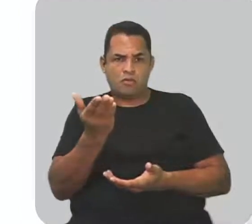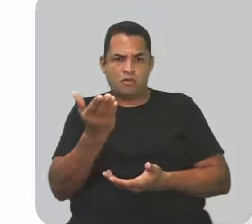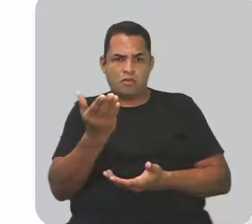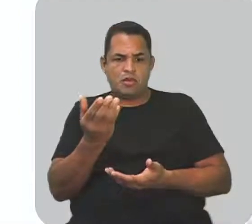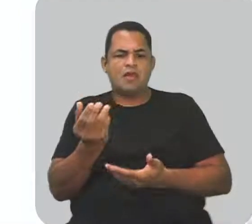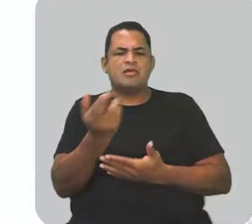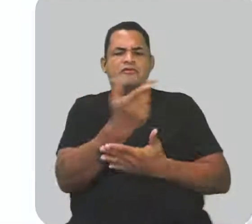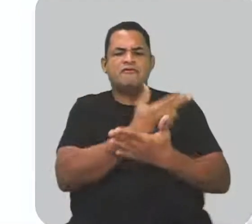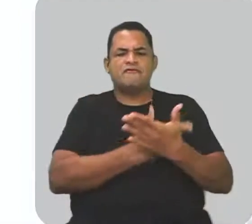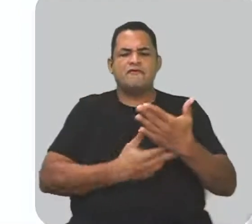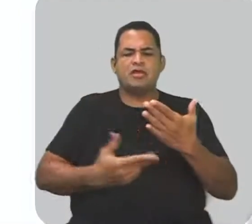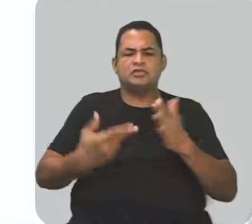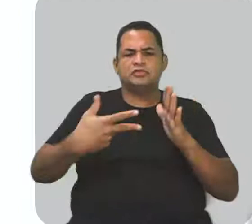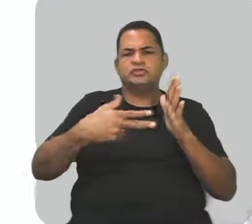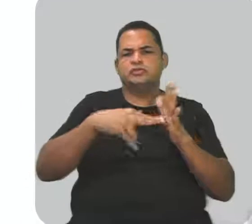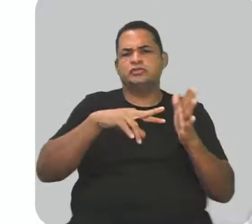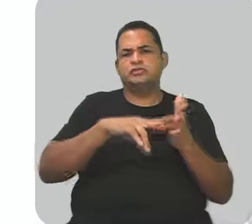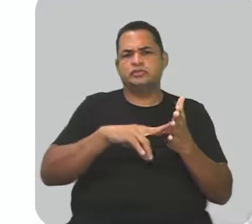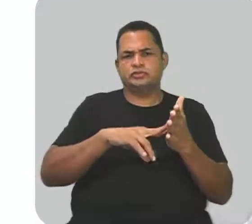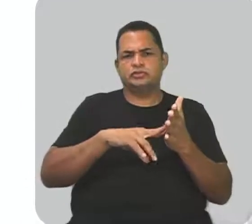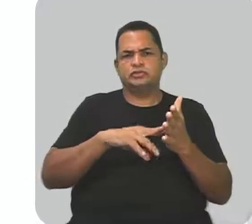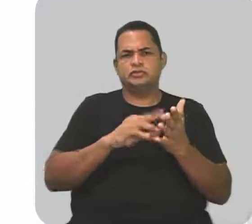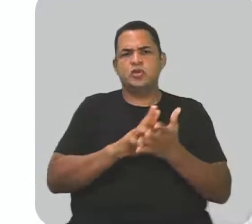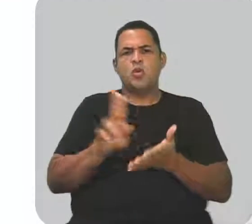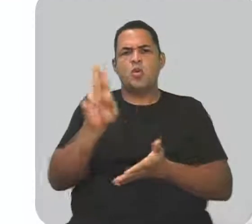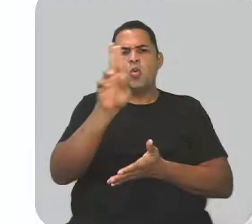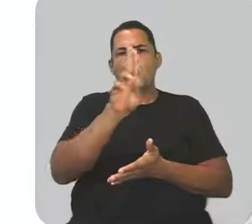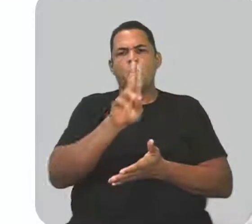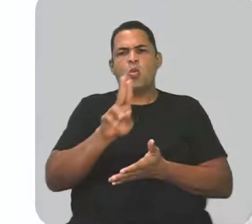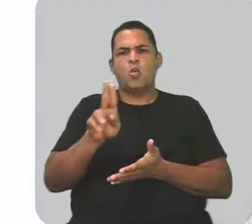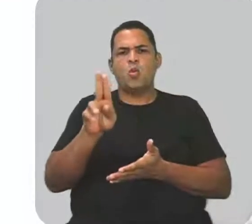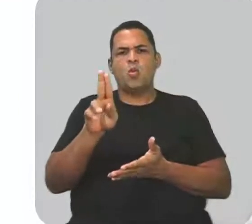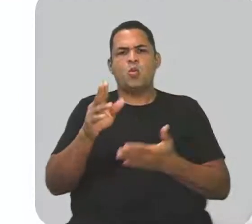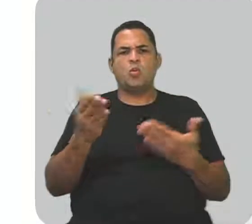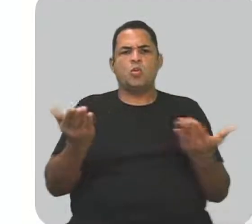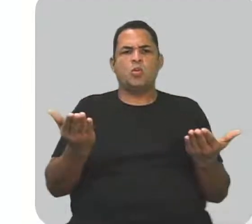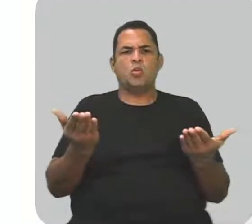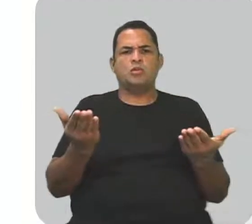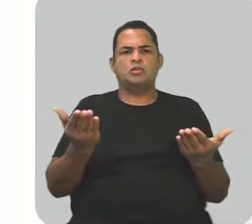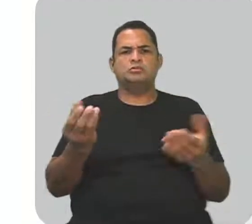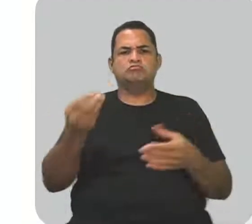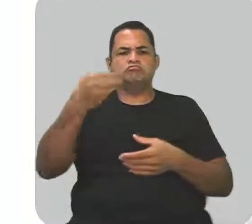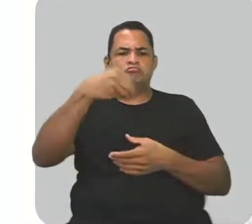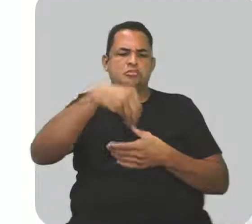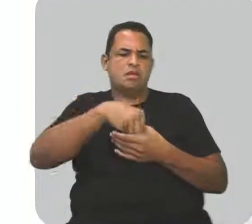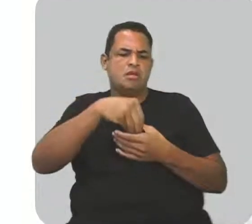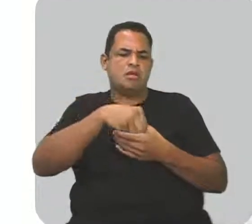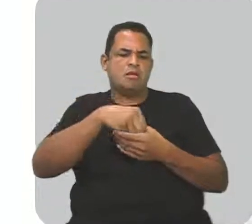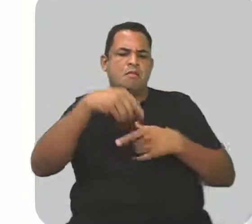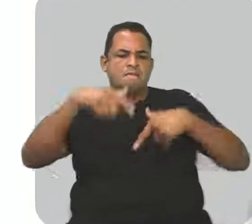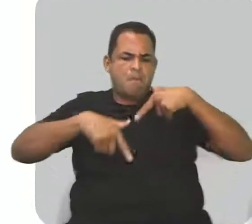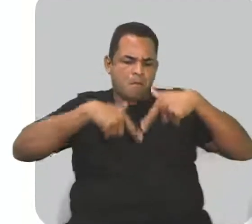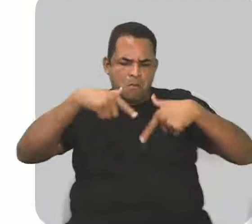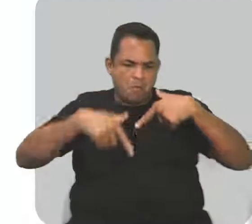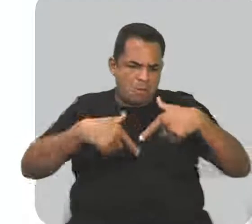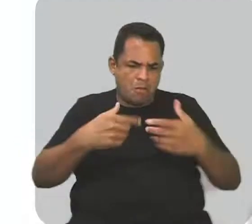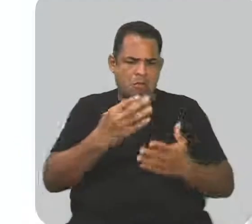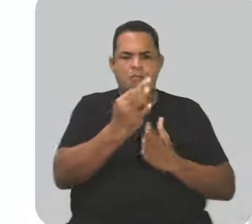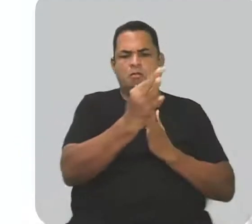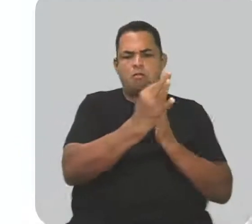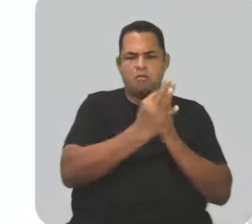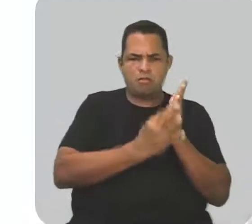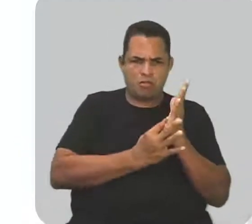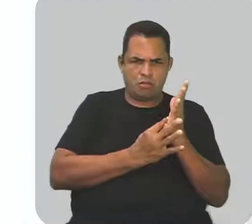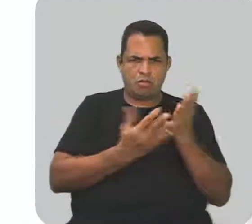plurissignificação através do uso e da composição dentro da sua produção textual, os